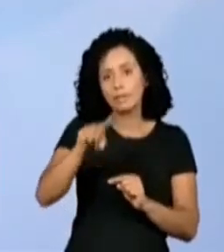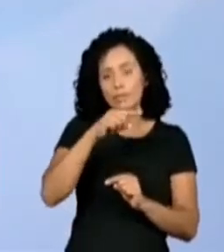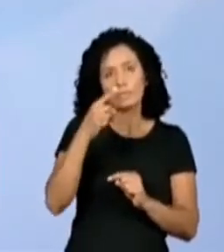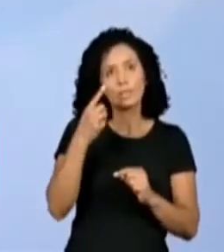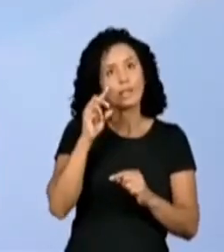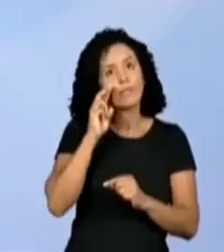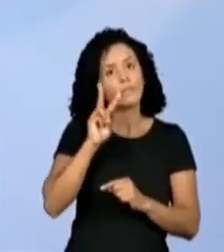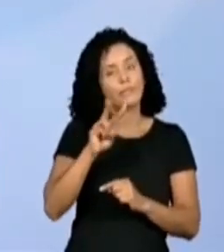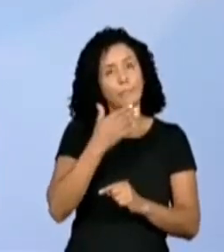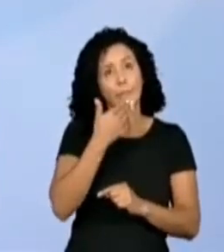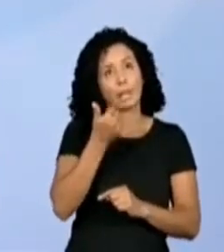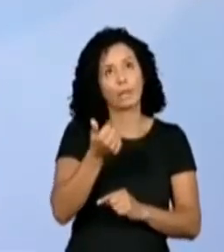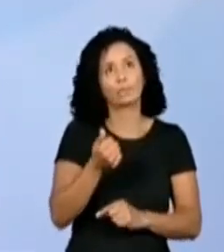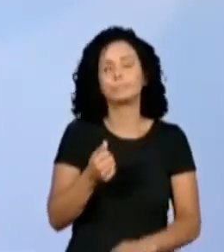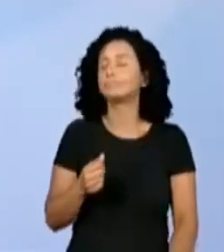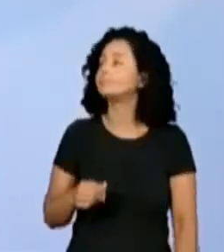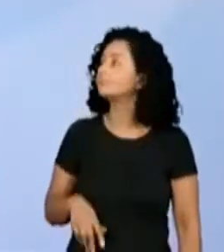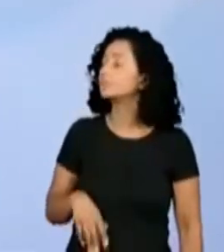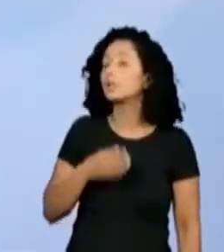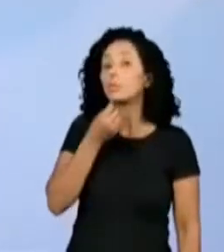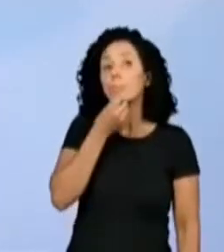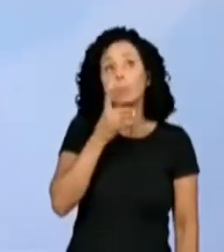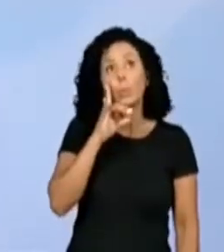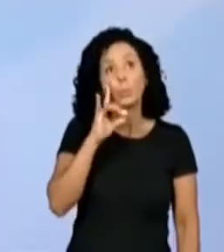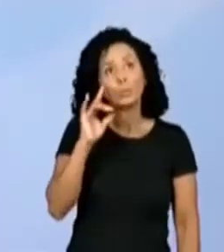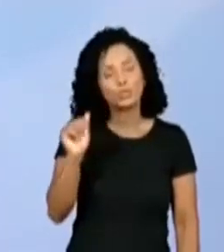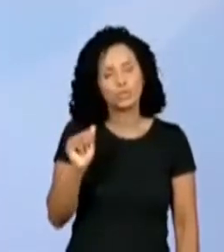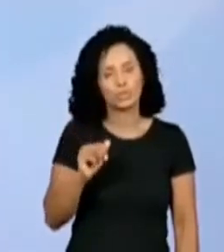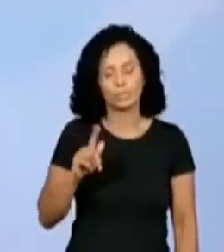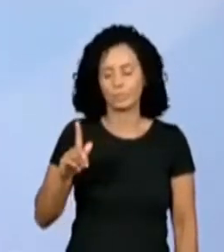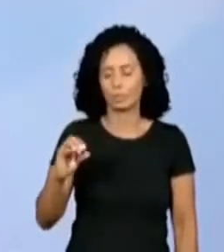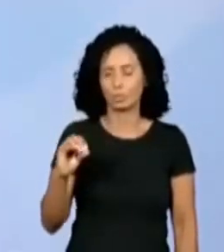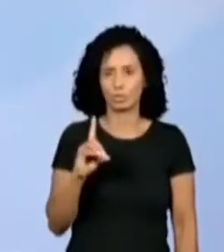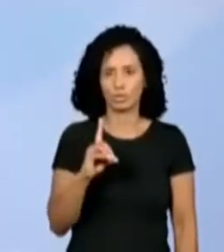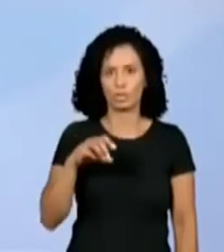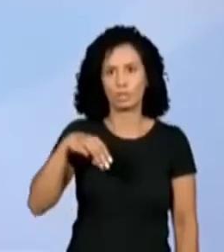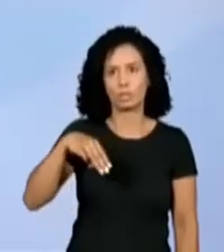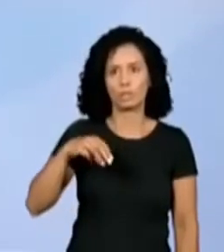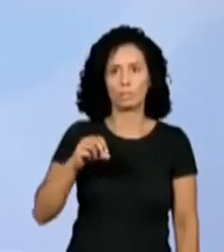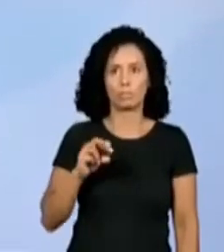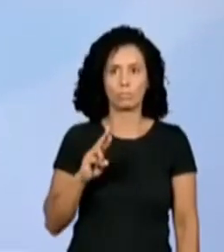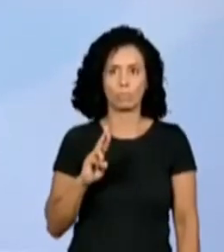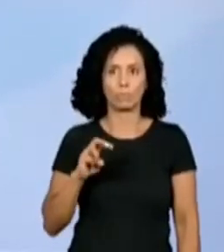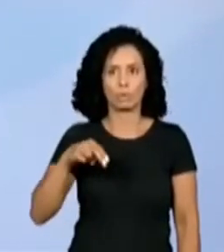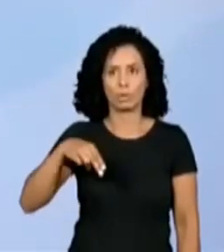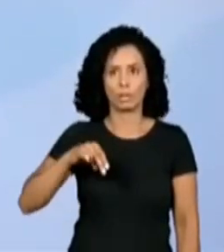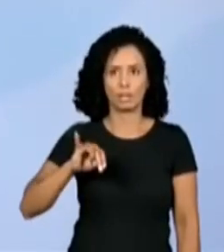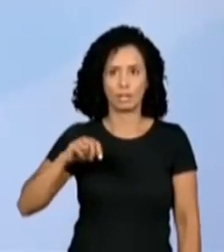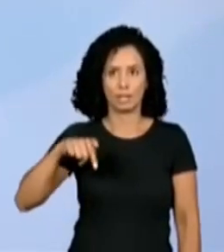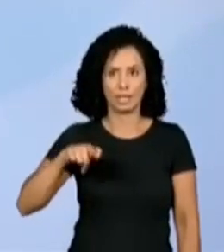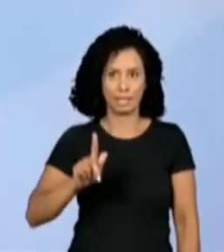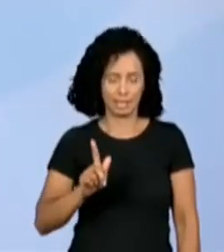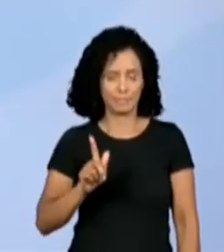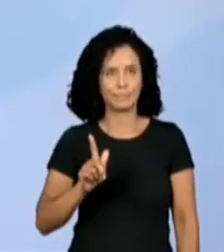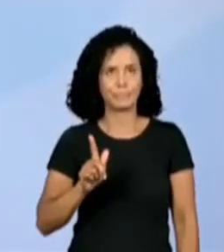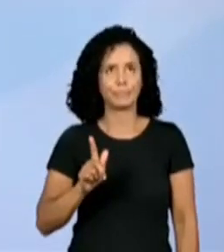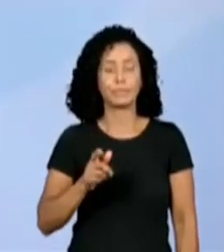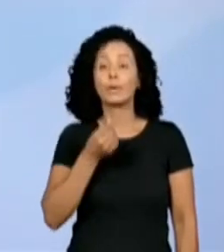dia. I'm Miss Polly Jones. Eu sou a Miss Polly Jones.